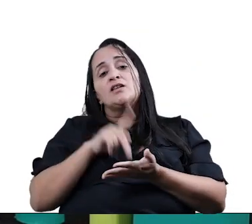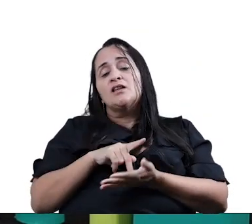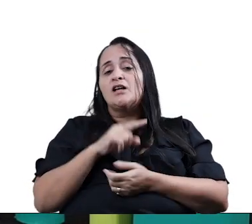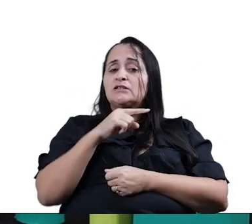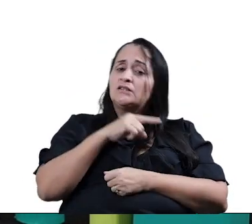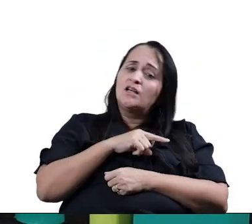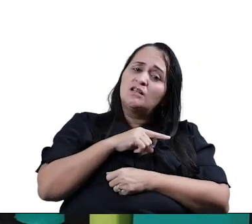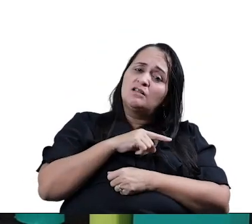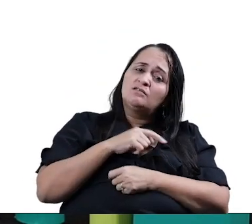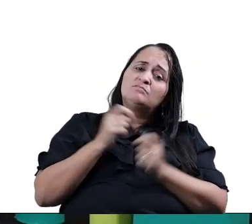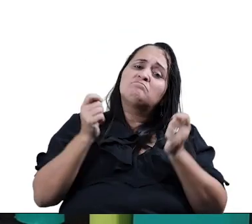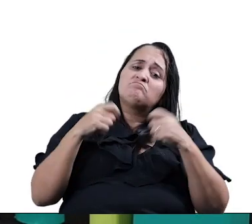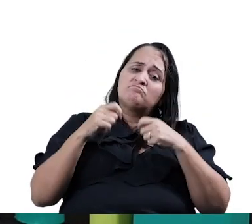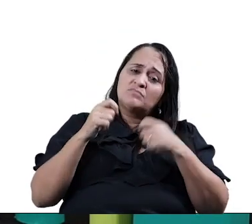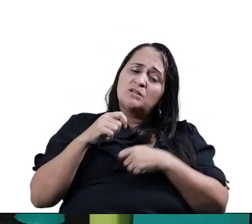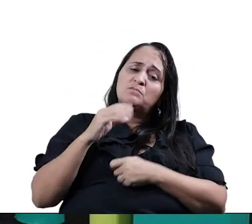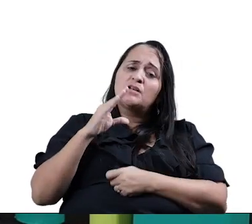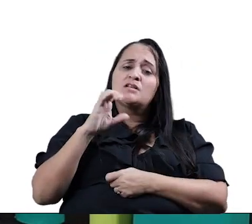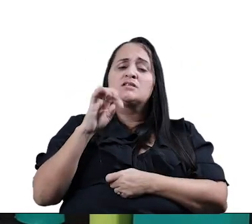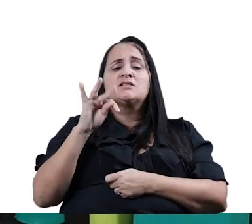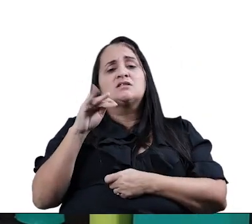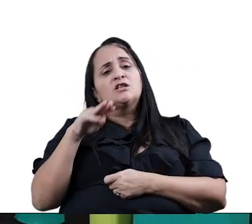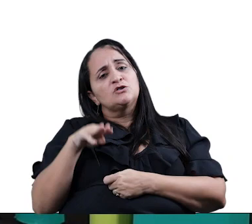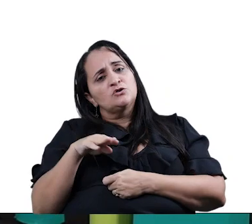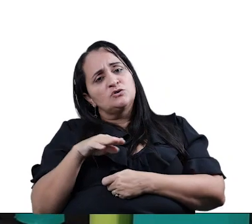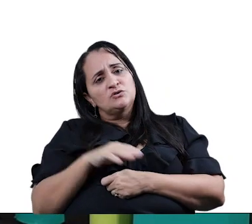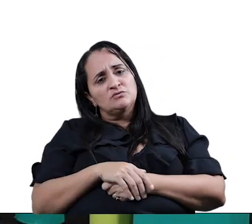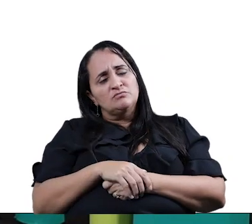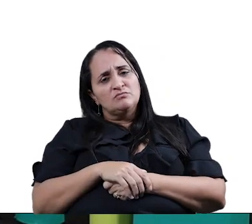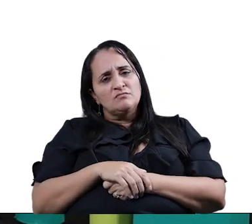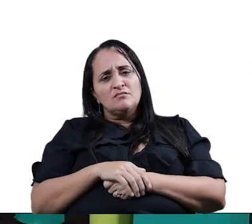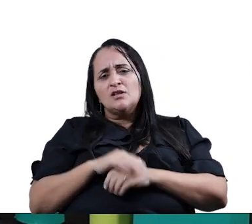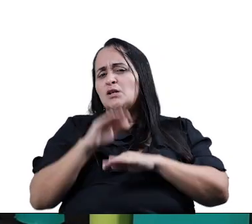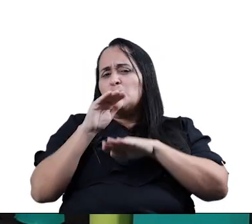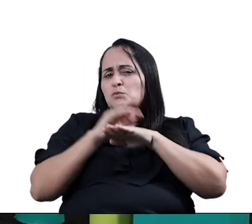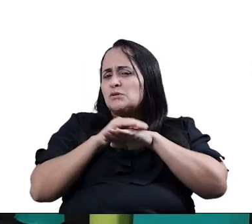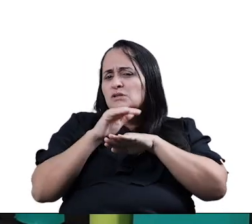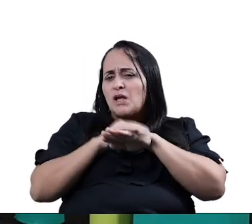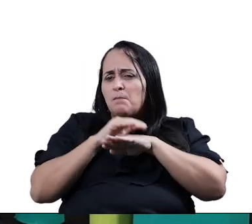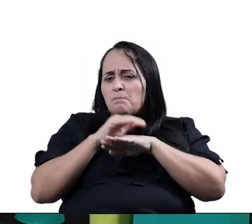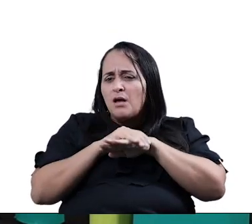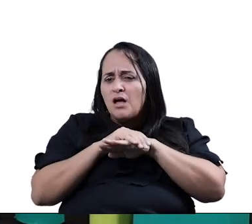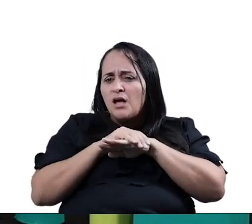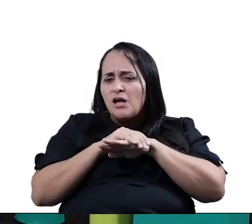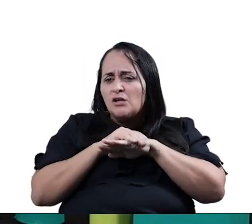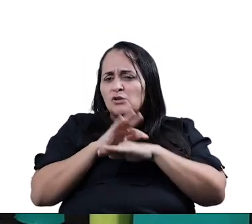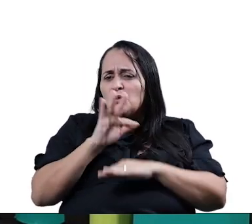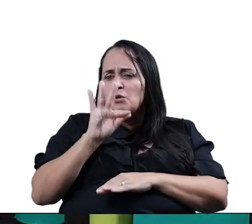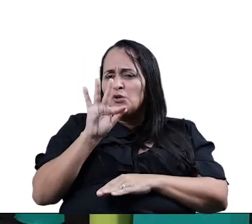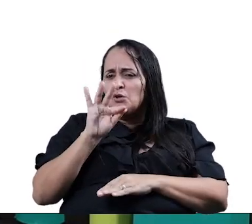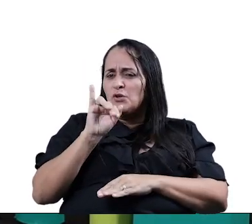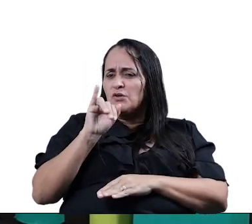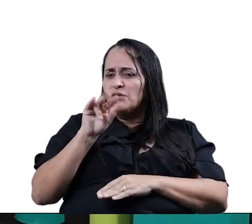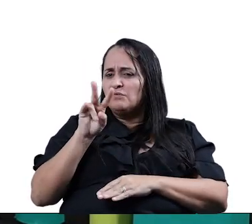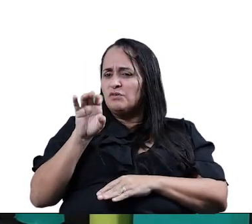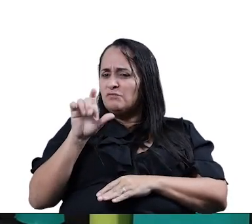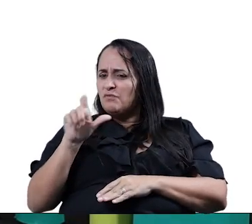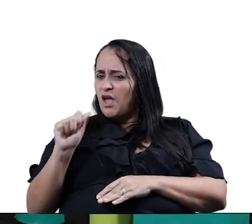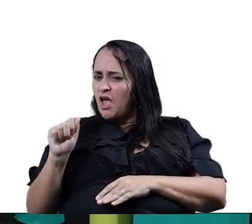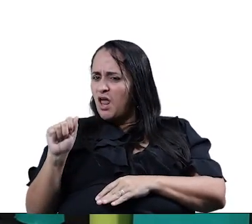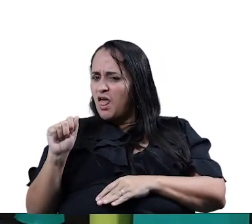capim Porque parece Um cetim E o sapatinho Dela Que ela está Dizendo que Ela tem Um sapato De fivela Mais o sapato Da mãe Dela